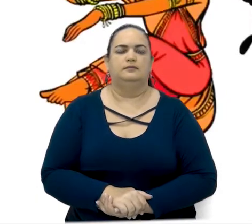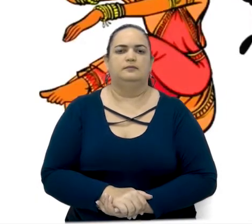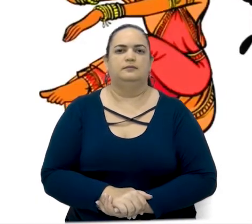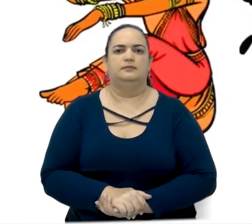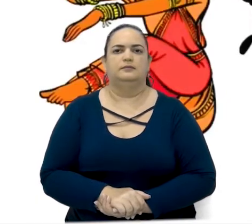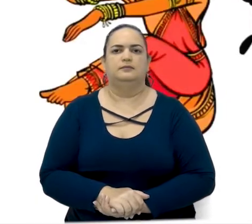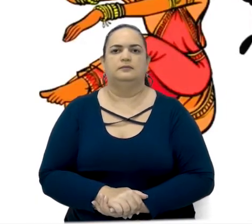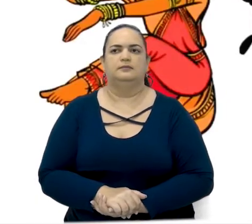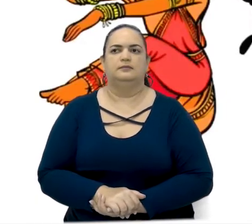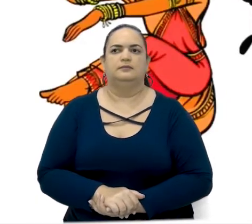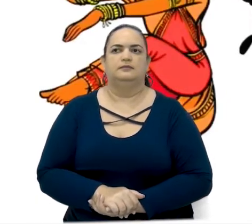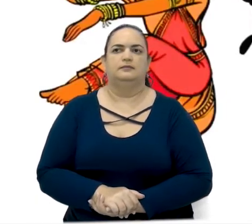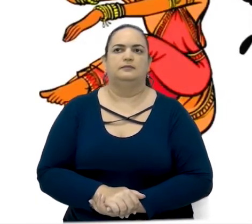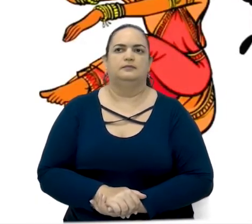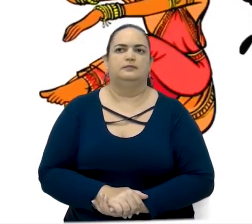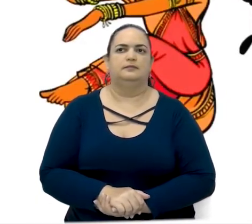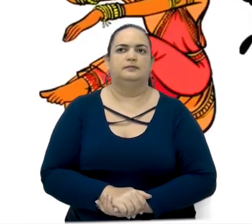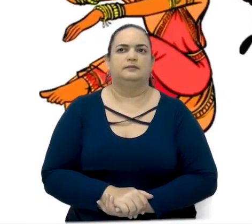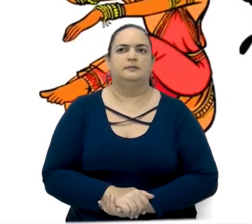Indian